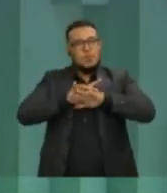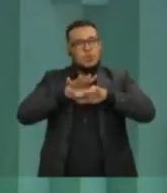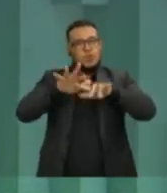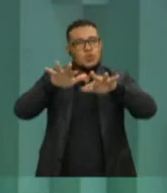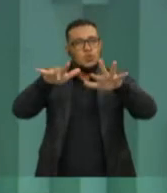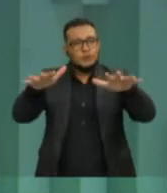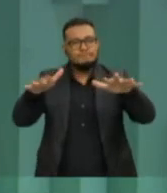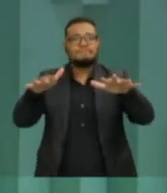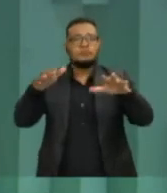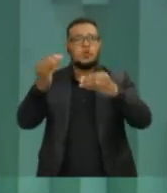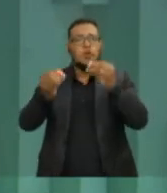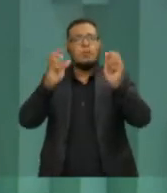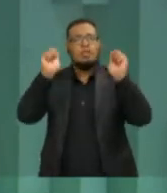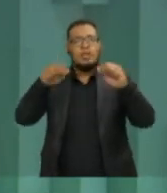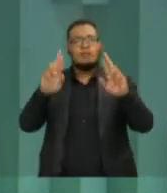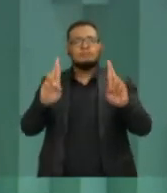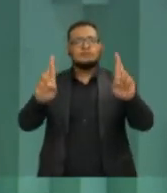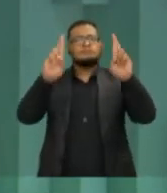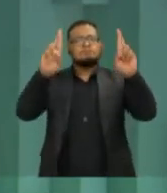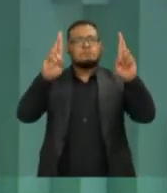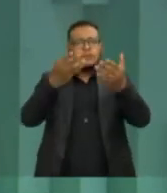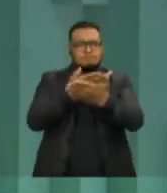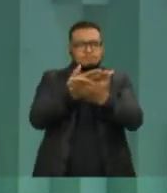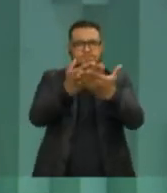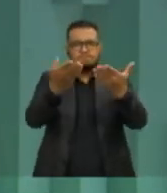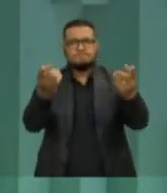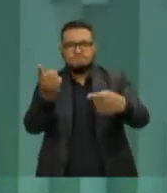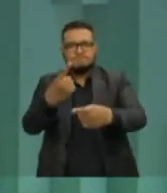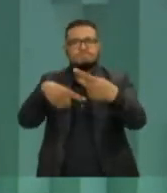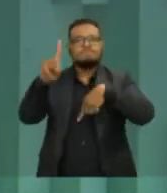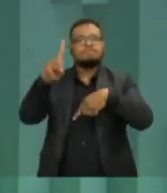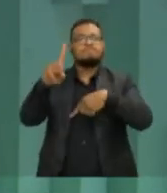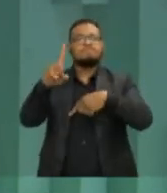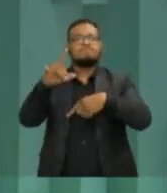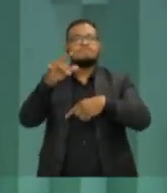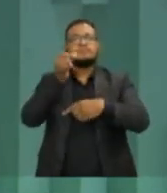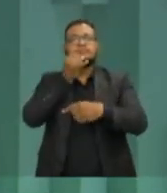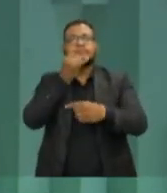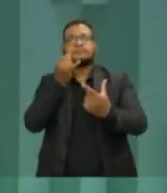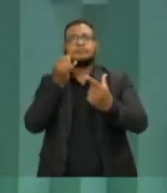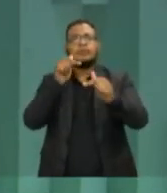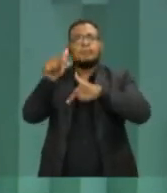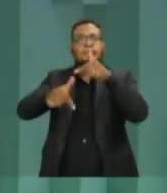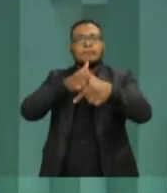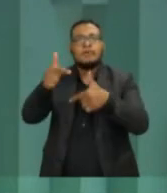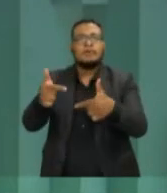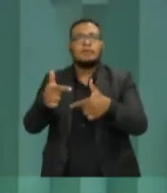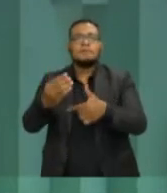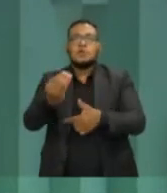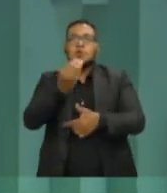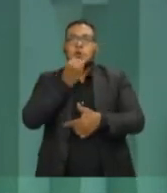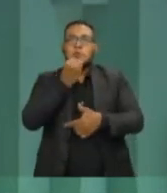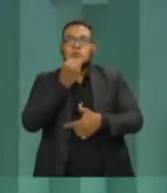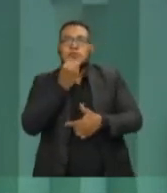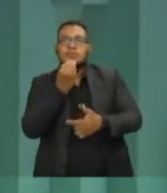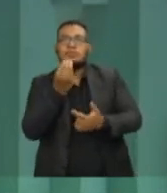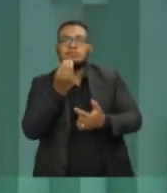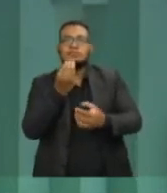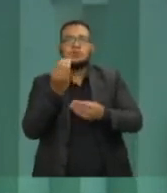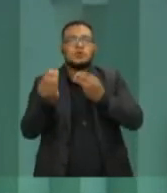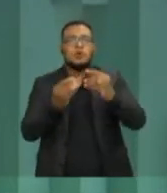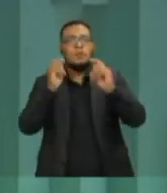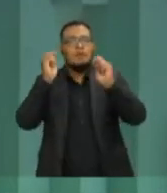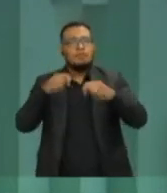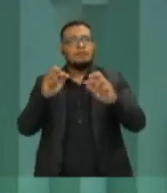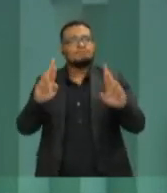nós vamos levar esperança para o nosso povo? O emprego, a geração de oportunidades. Delegado, como construir